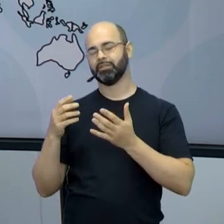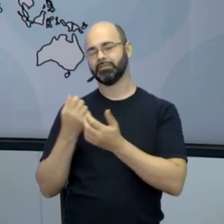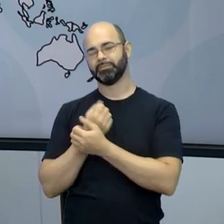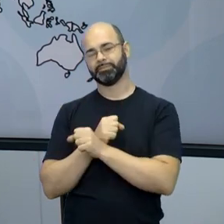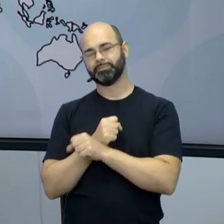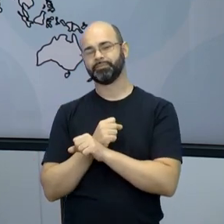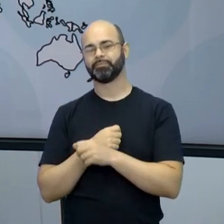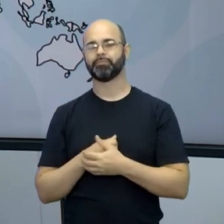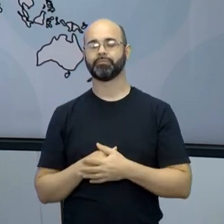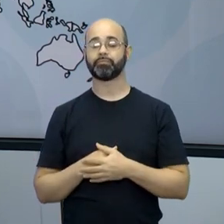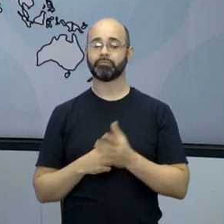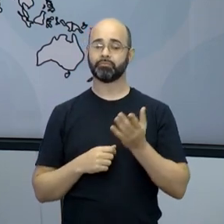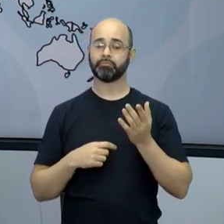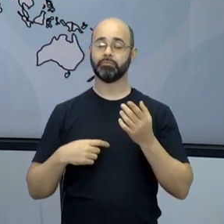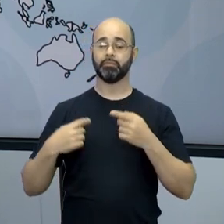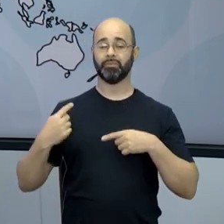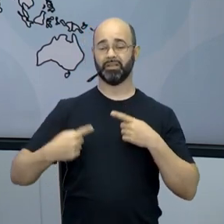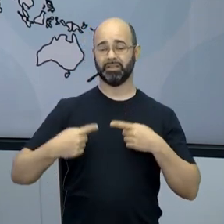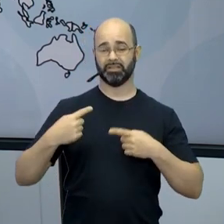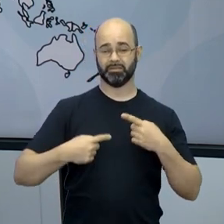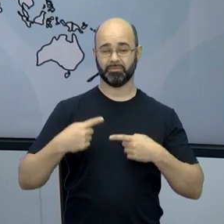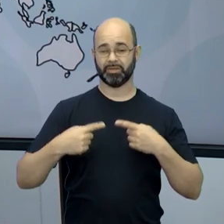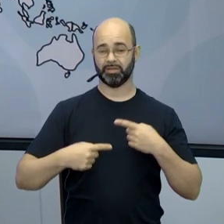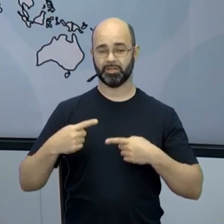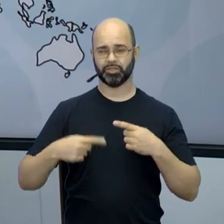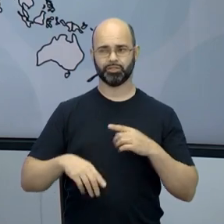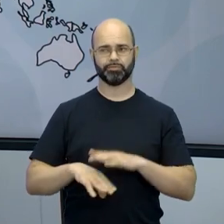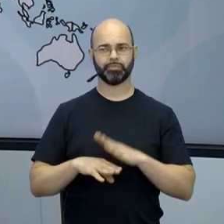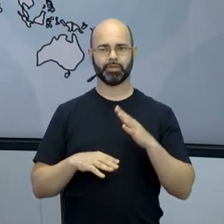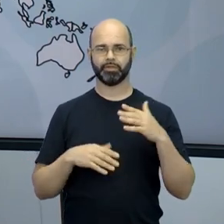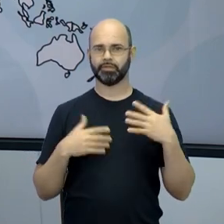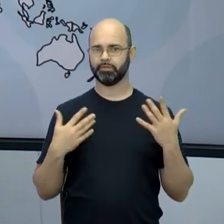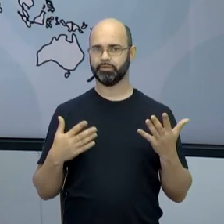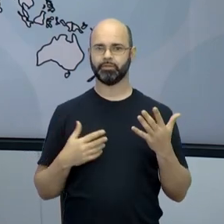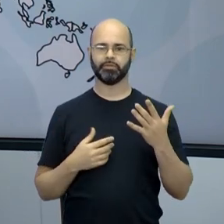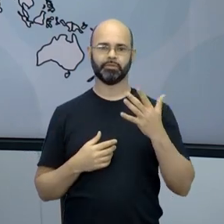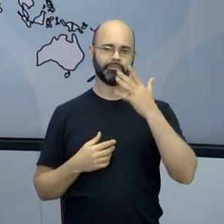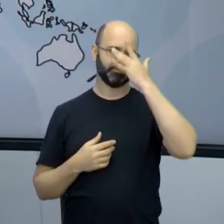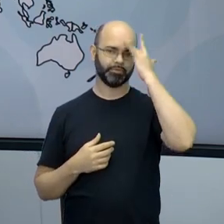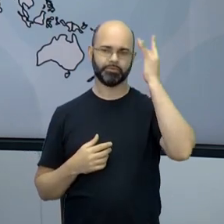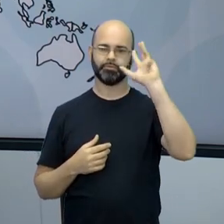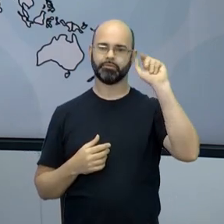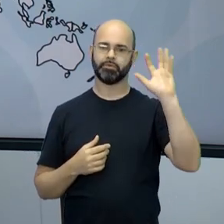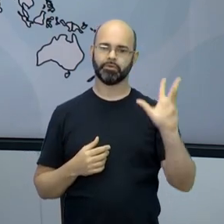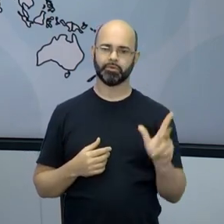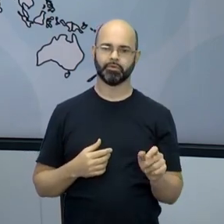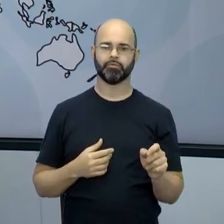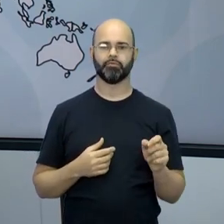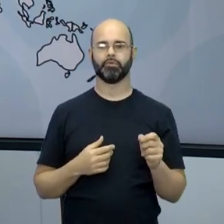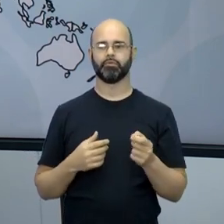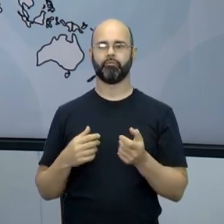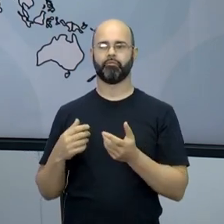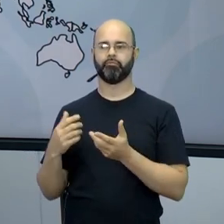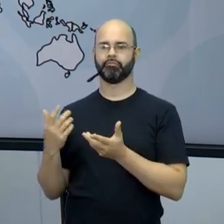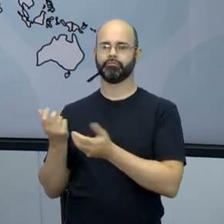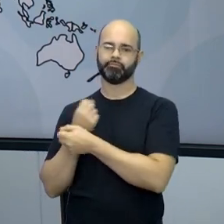escravização. Aí o debate tem que ir muito mais além do... Olha, os africanos foram escravizados.